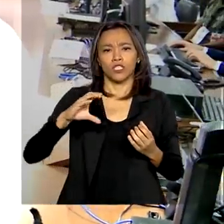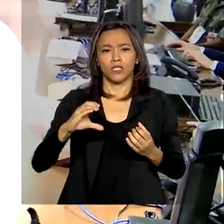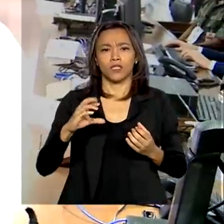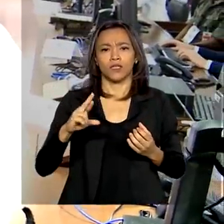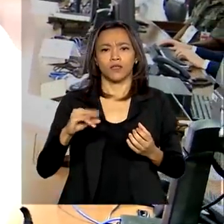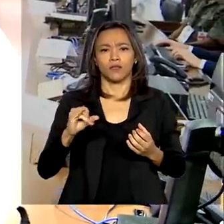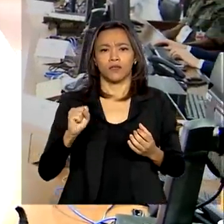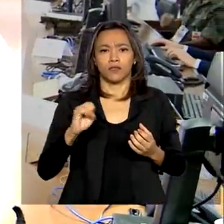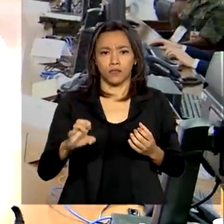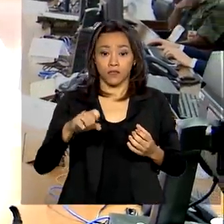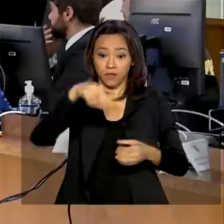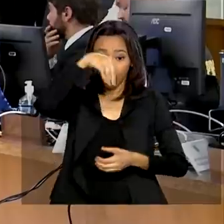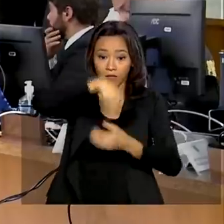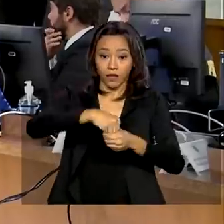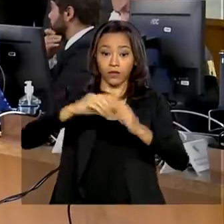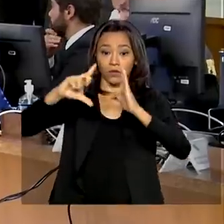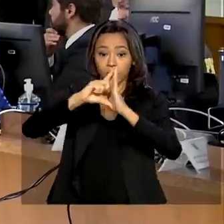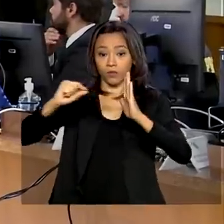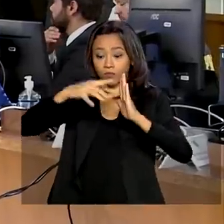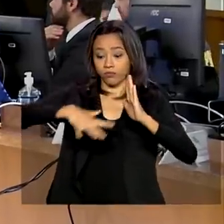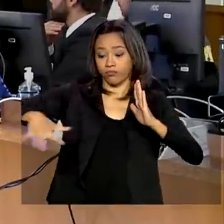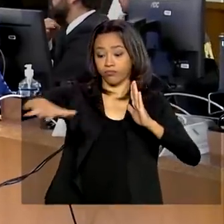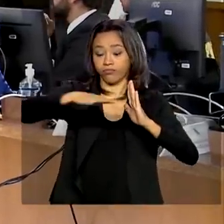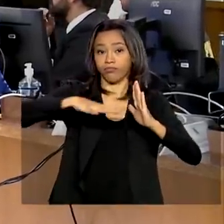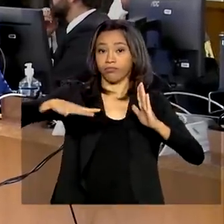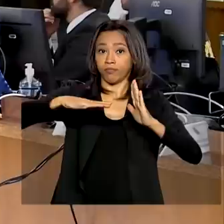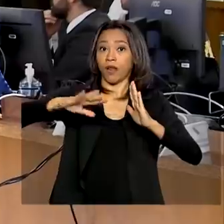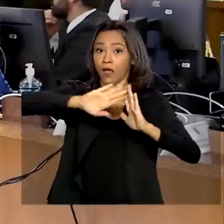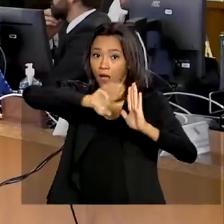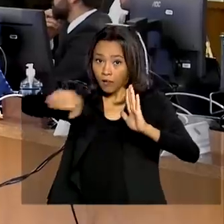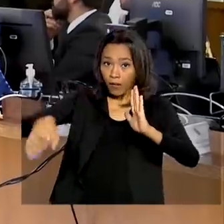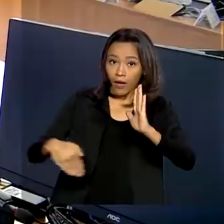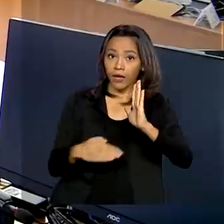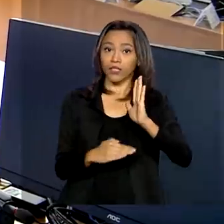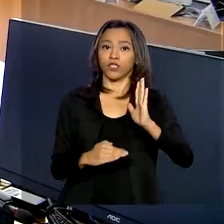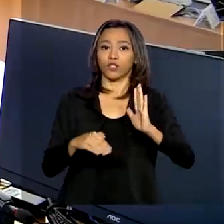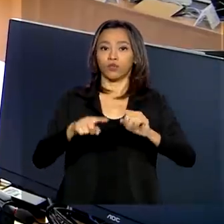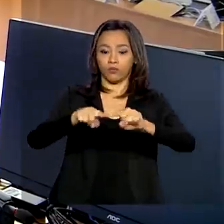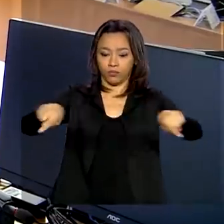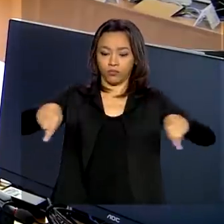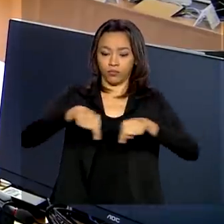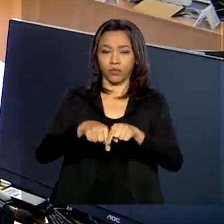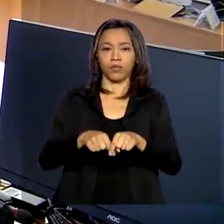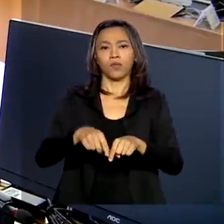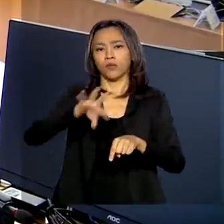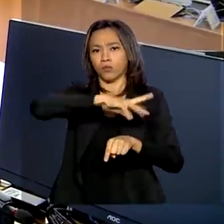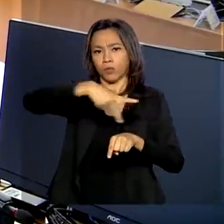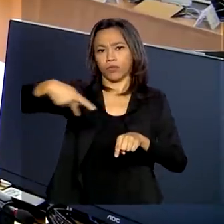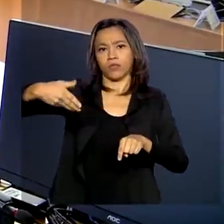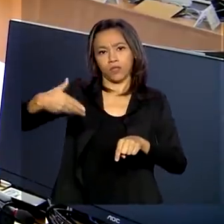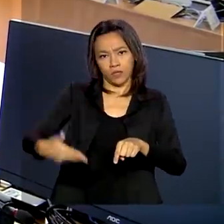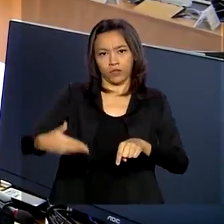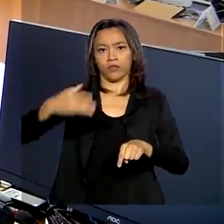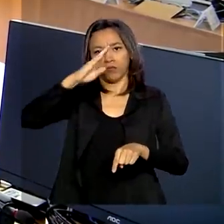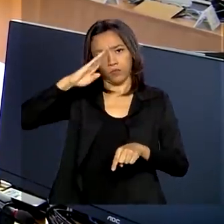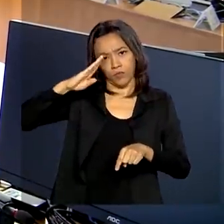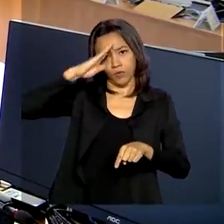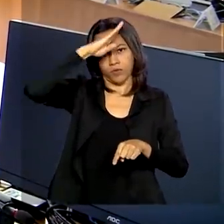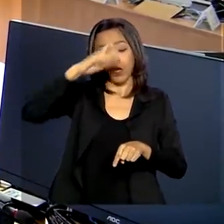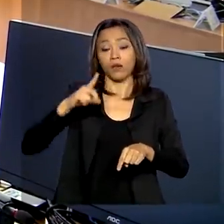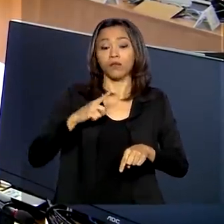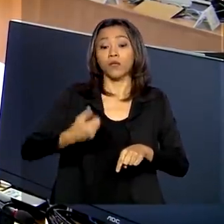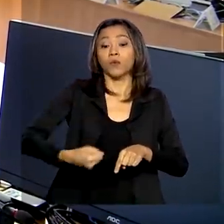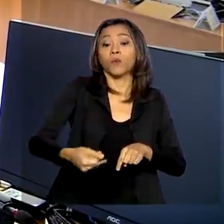segundo andar do Palácio do Planalto, um piso abaixo do gabinete do presidente Jair Bolsonaro. O centro conta com representantes dos